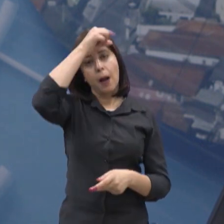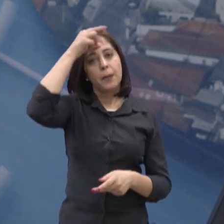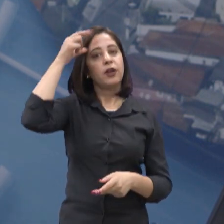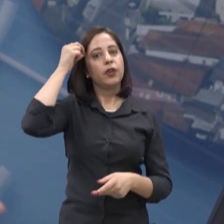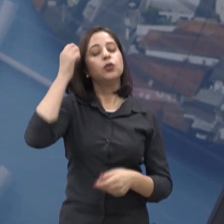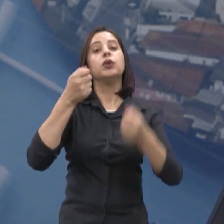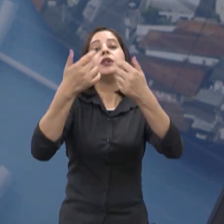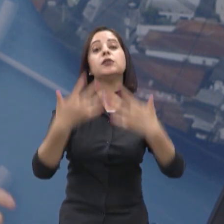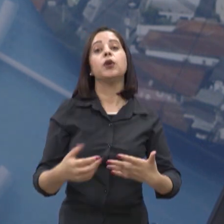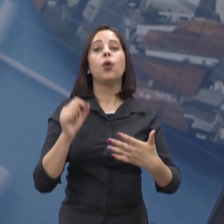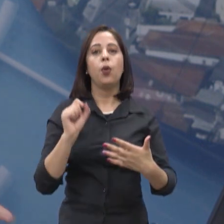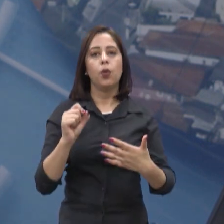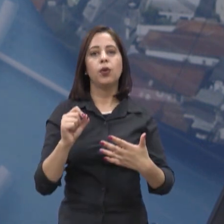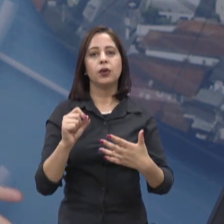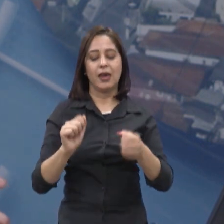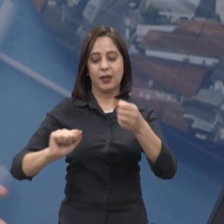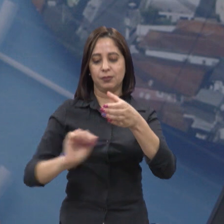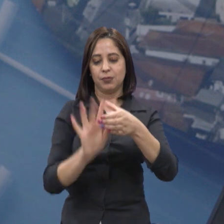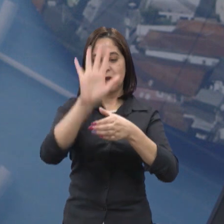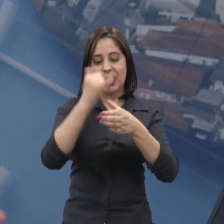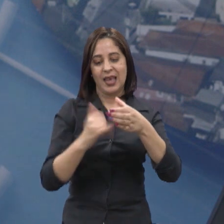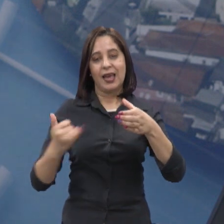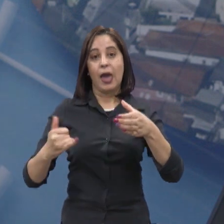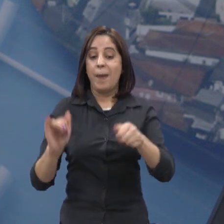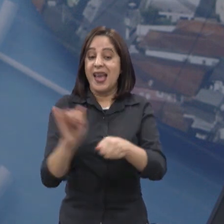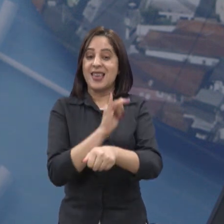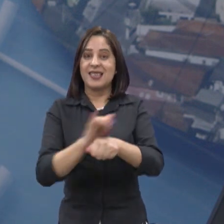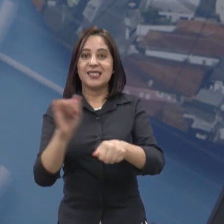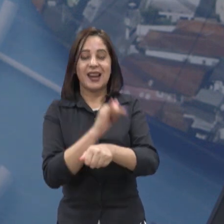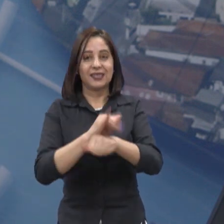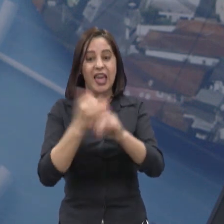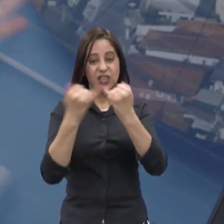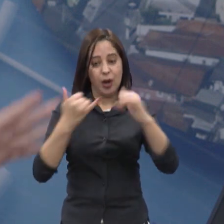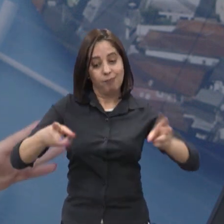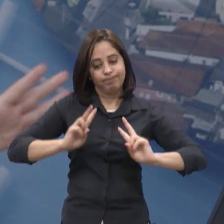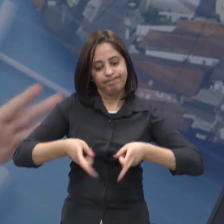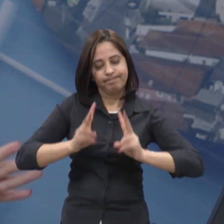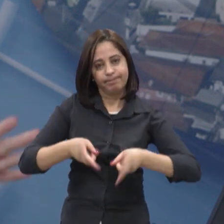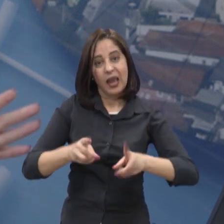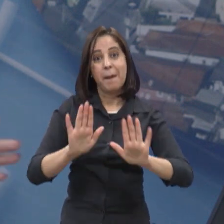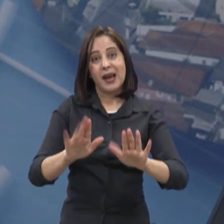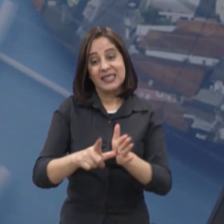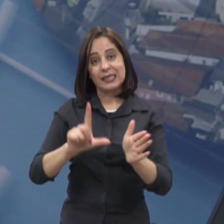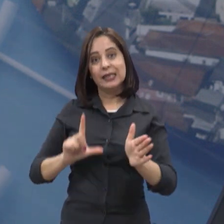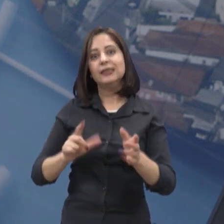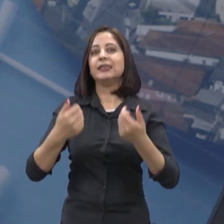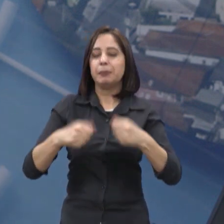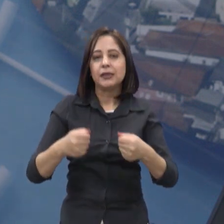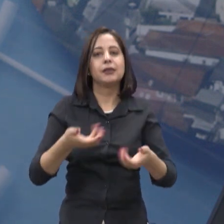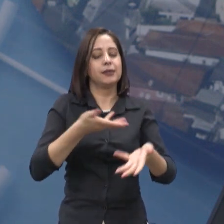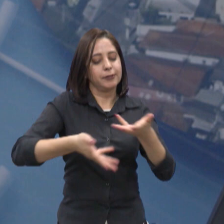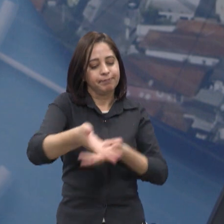é uma forma de garantir a segurança energética da cidade. Fato é, uma discussão que precisa ser colocada na mesa,